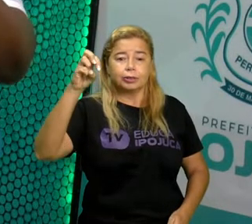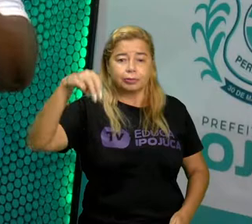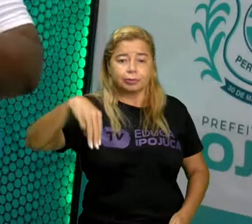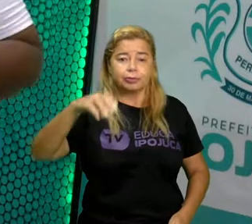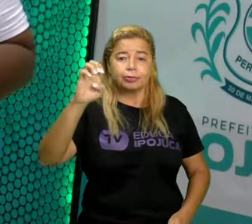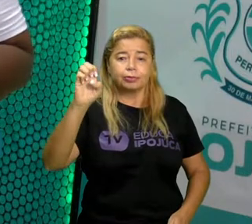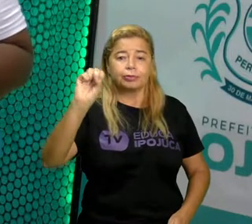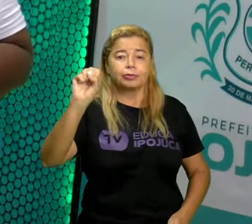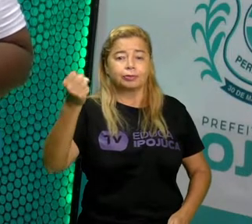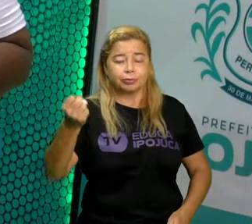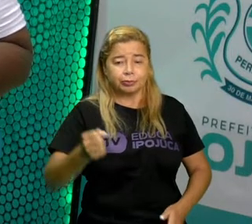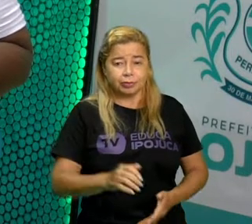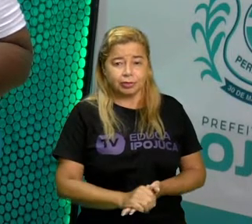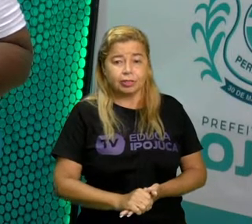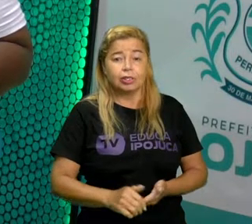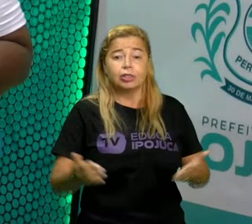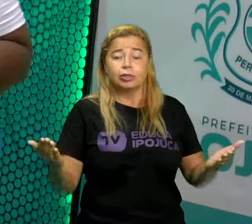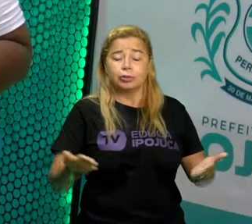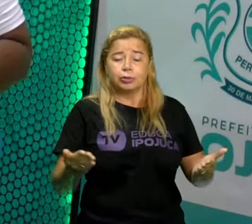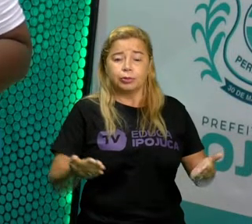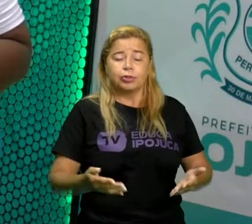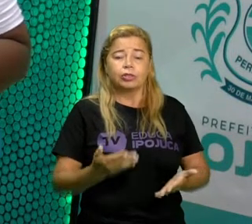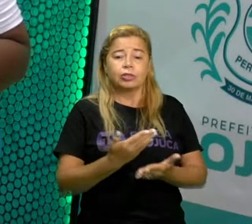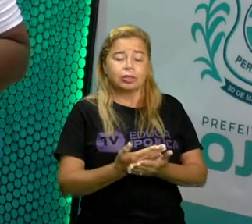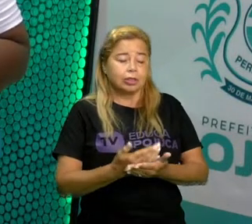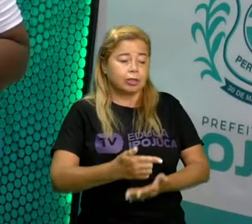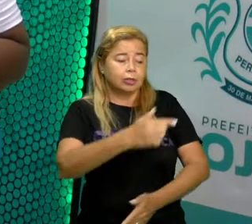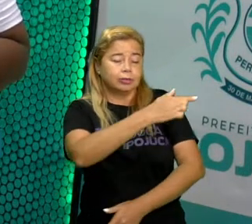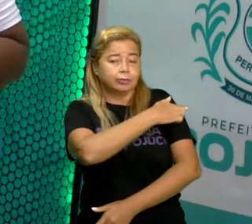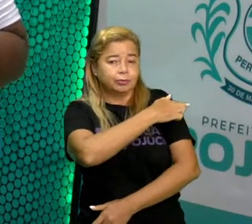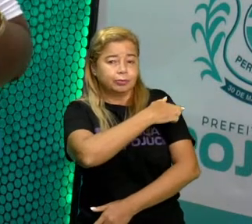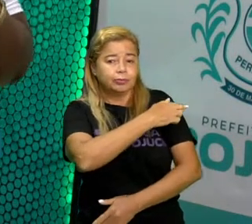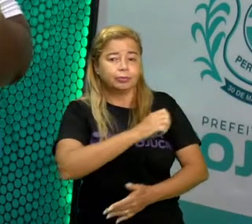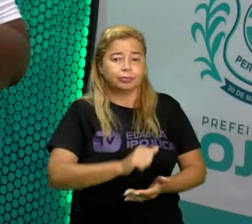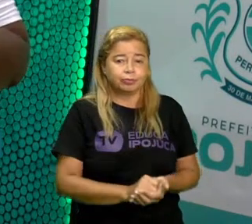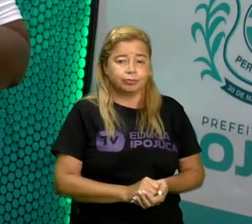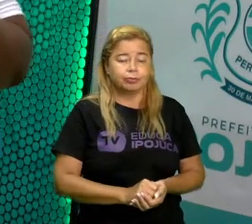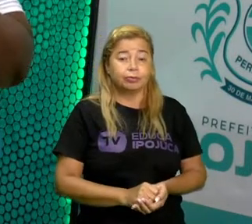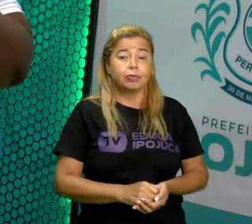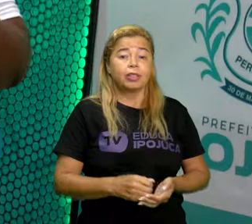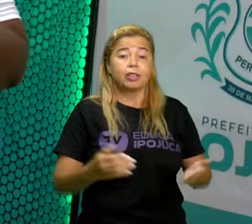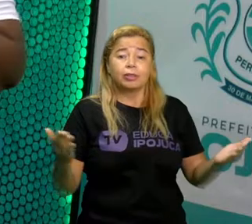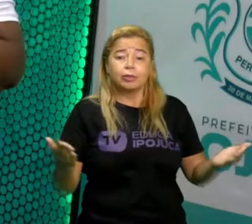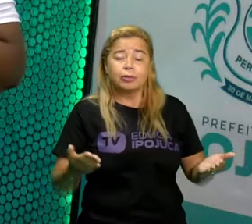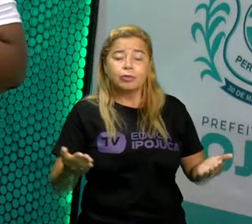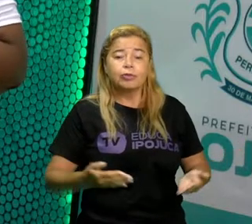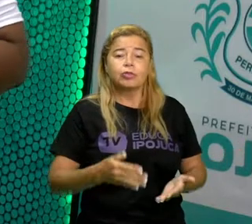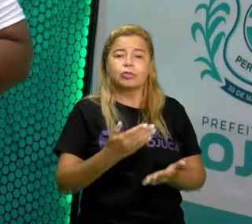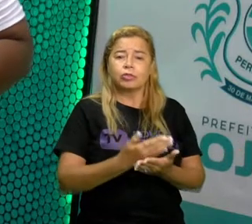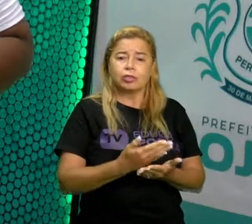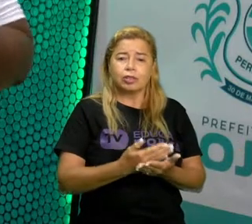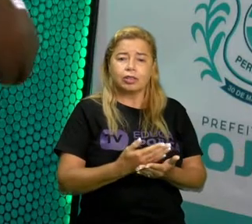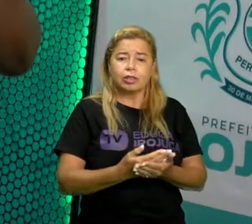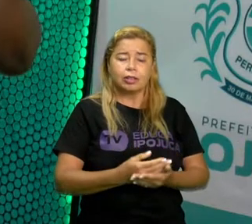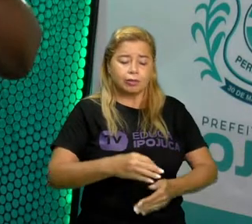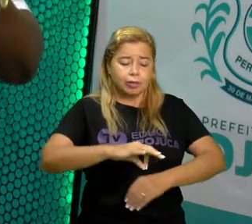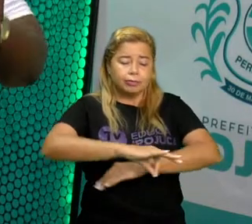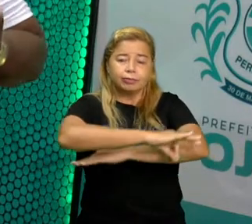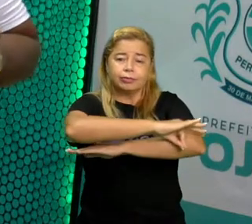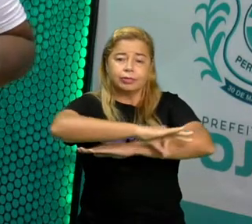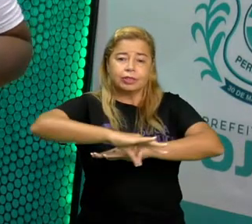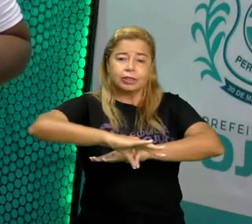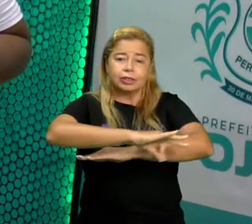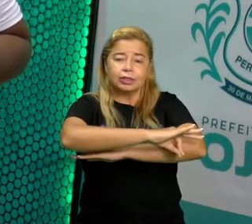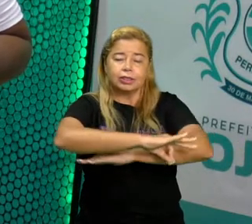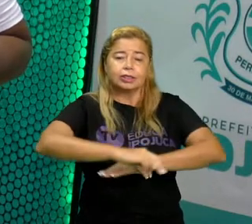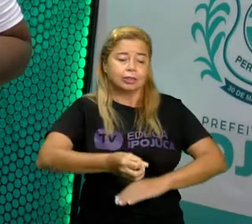com as aulas do segundo ano. Hoje vamos falar sobre reta numérica. Afinal, o